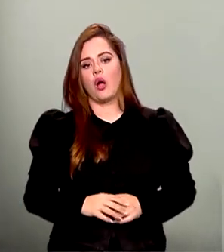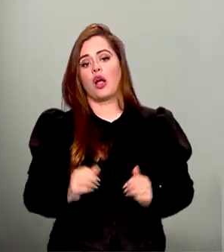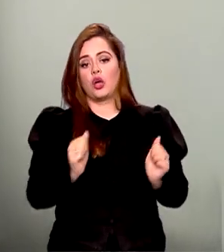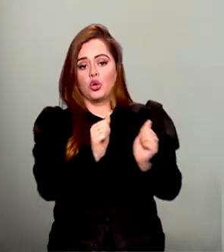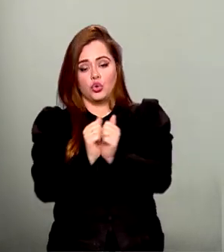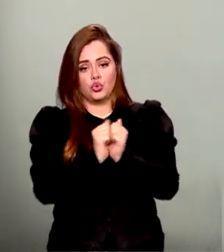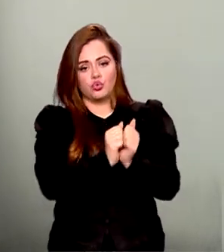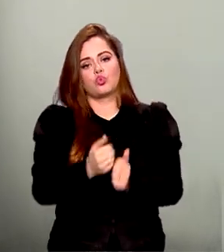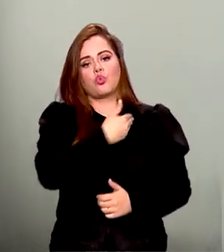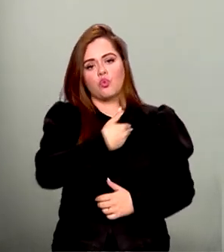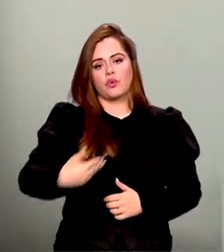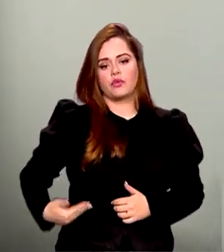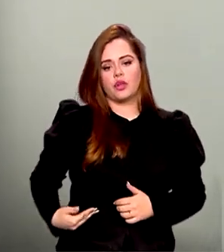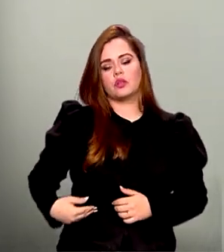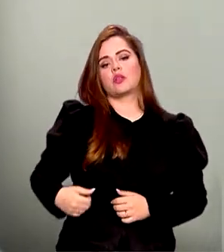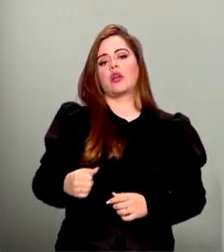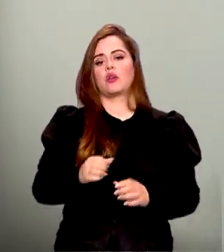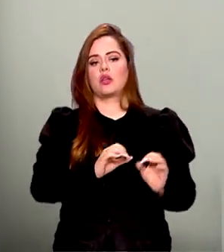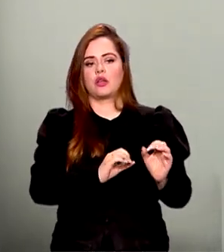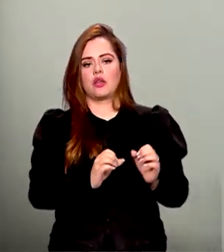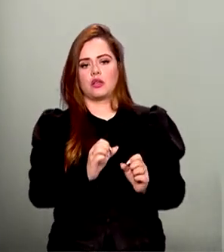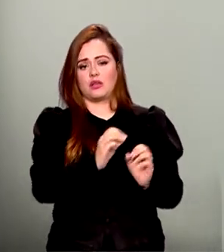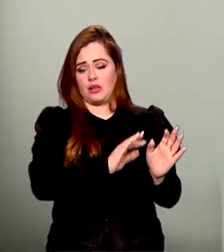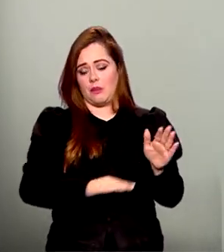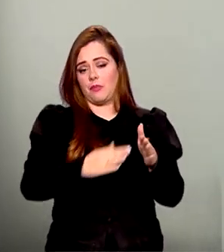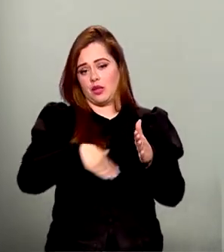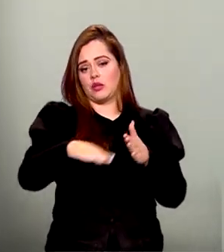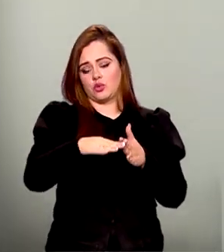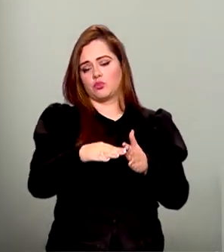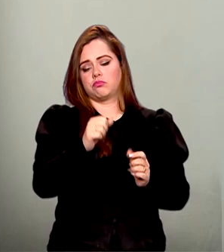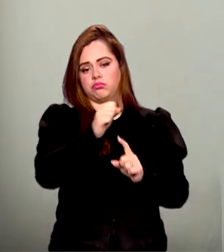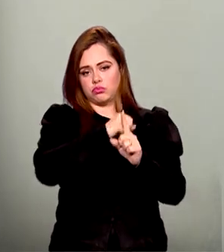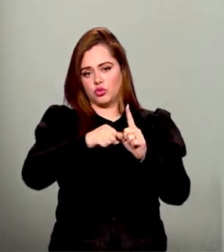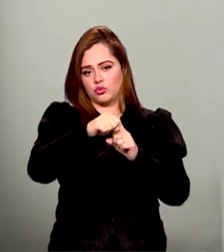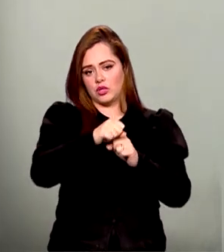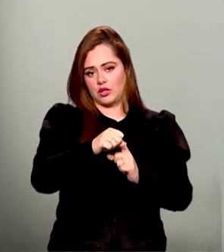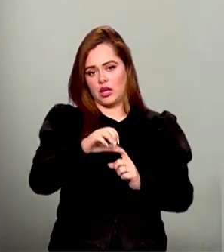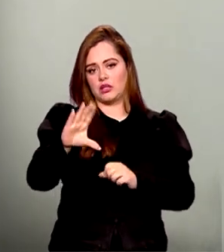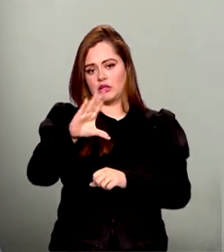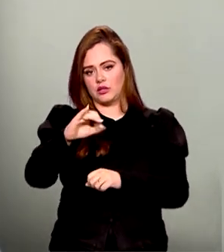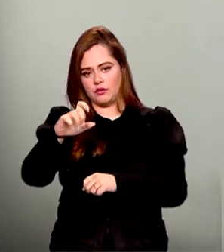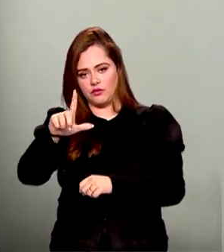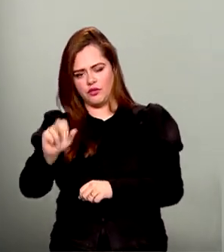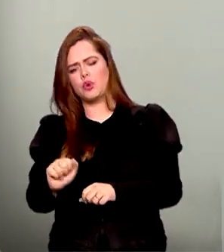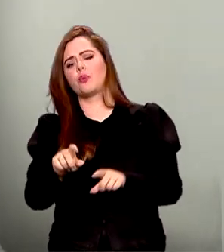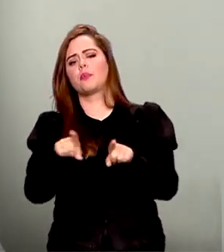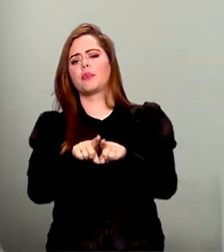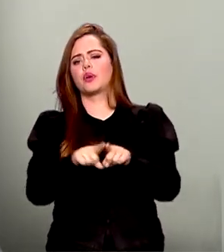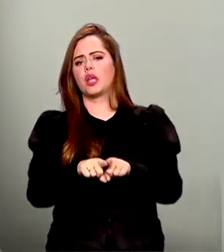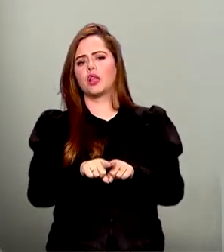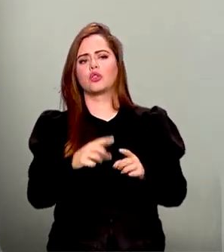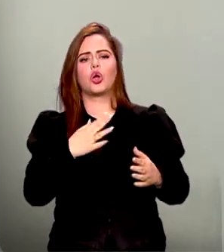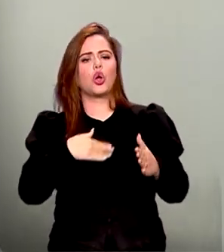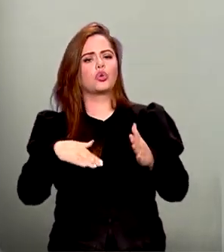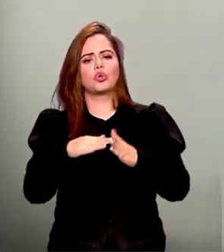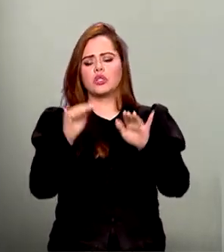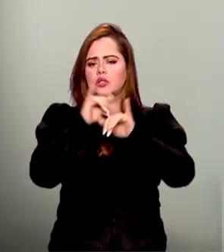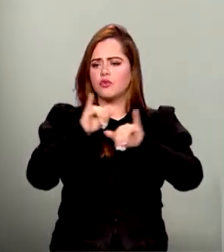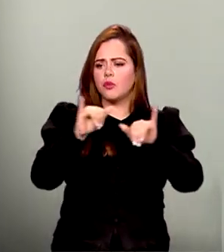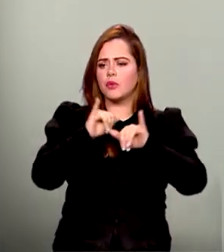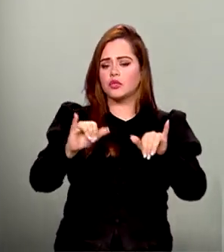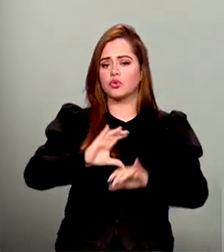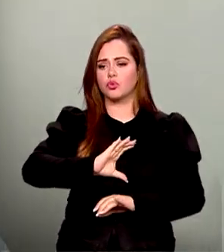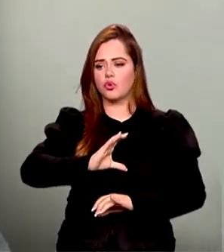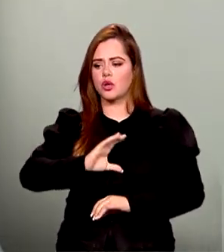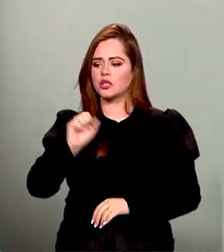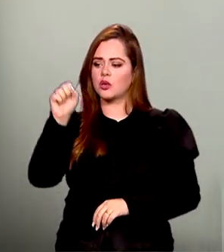com as organizações da sociedade civil é fundamental, porque campanhas como essa do Coração Azul, em parceria com o governo federal